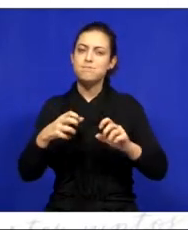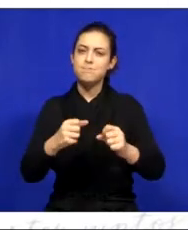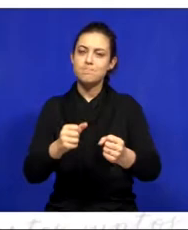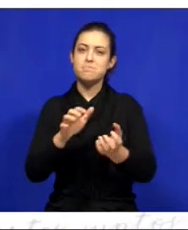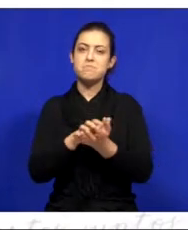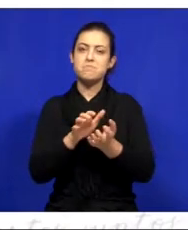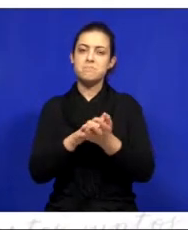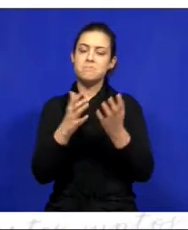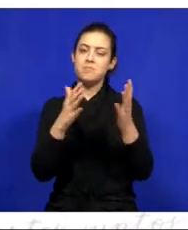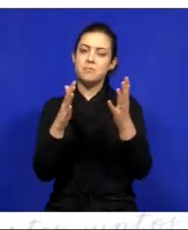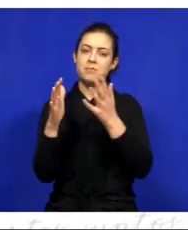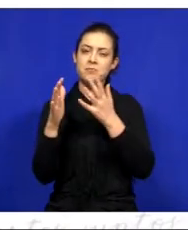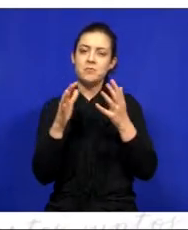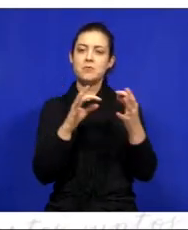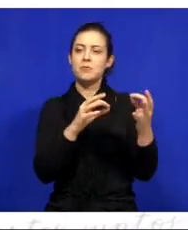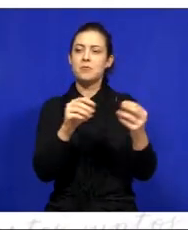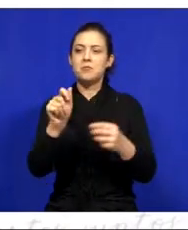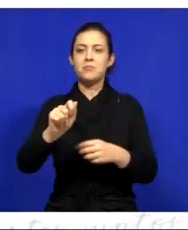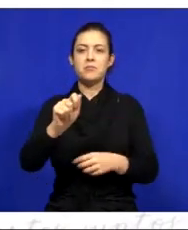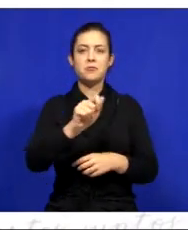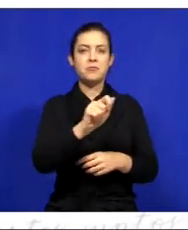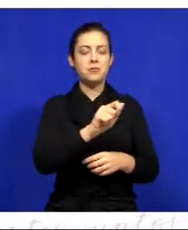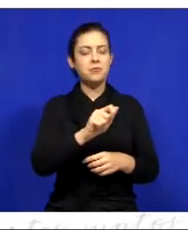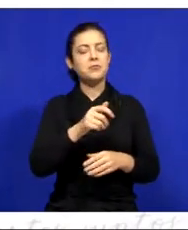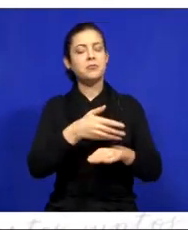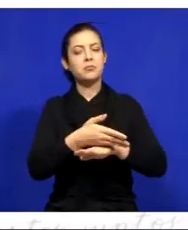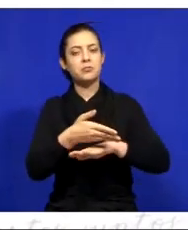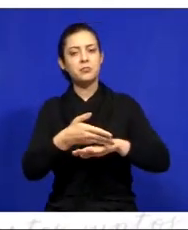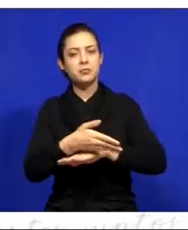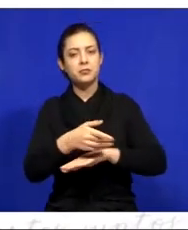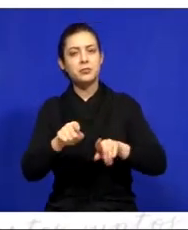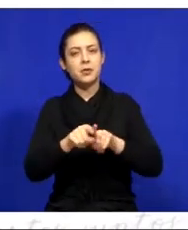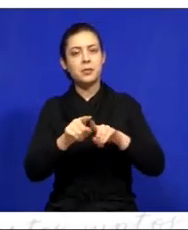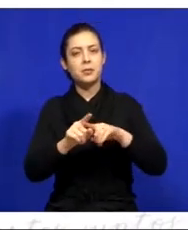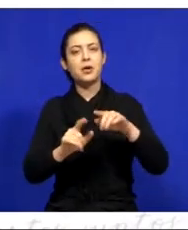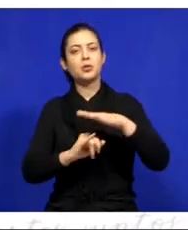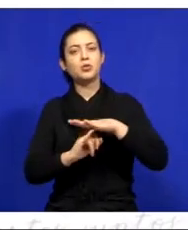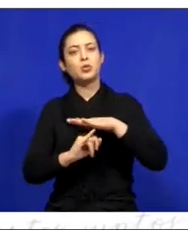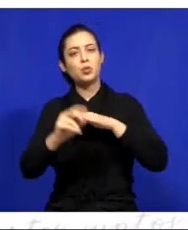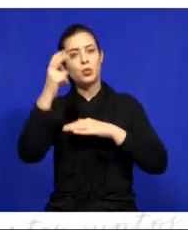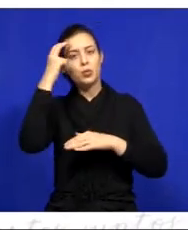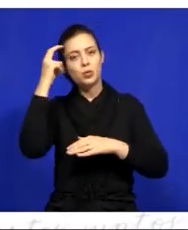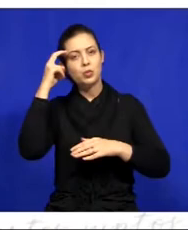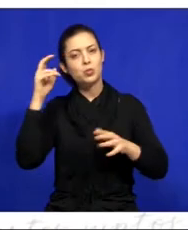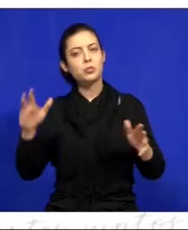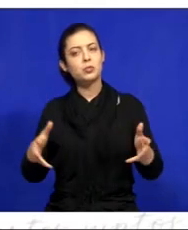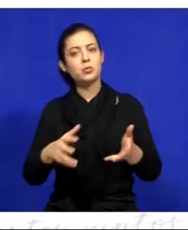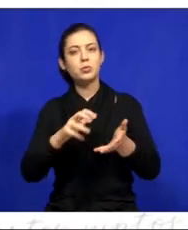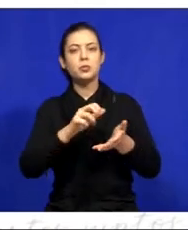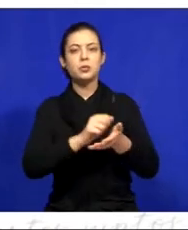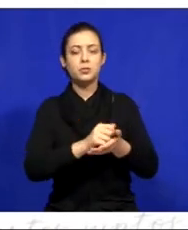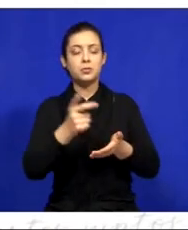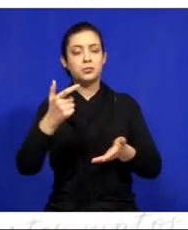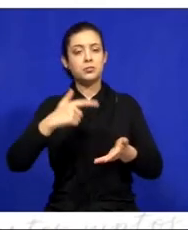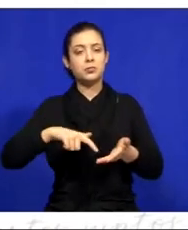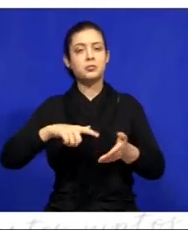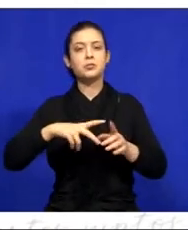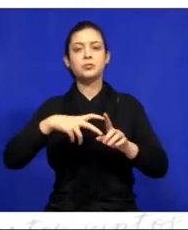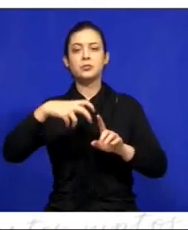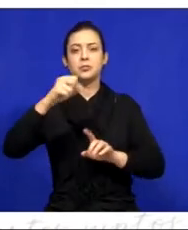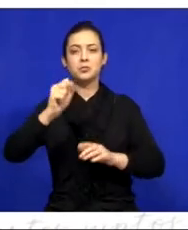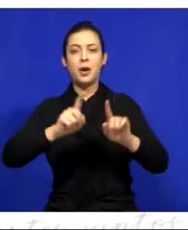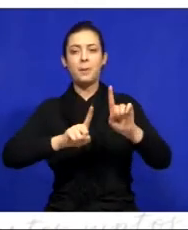Quero parabenizar a todas as entidades, a Fundação Cultural, que mais uma vez registra um